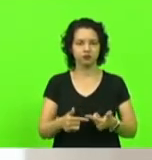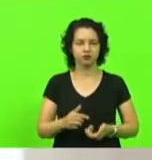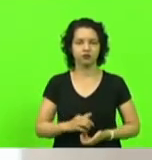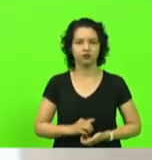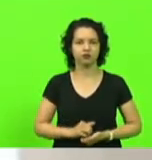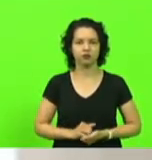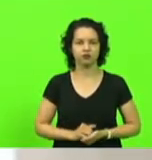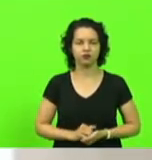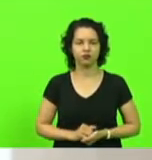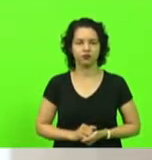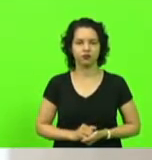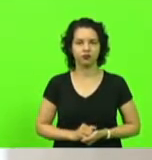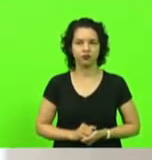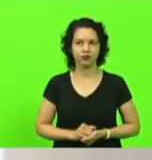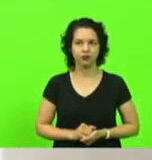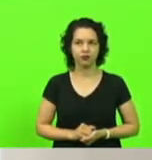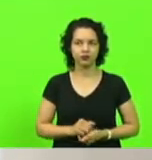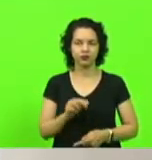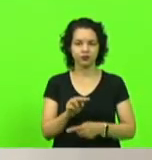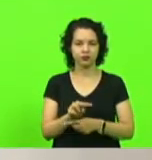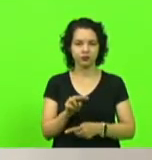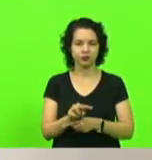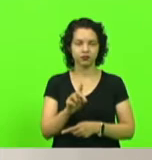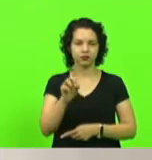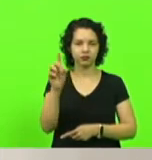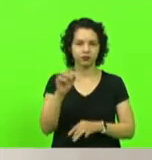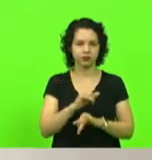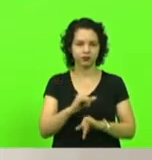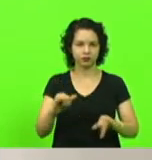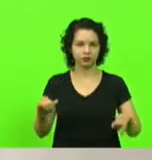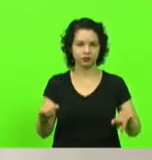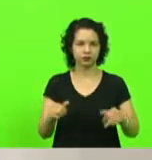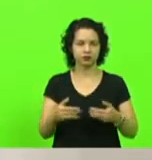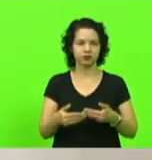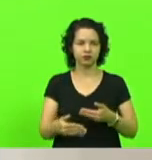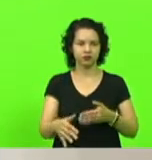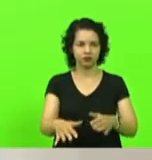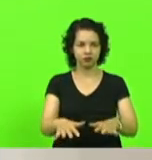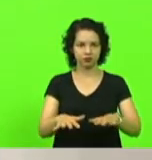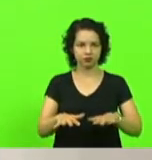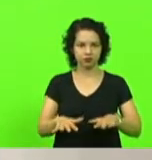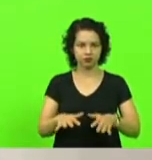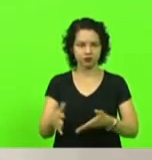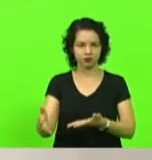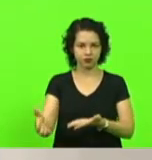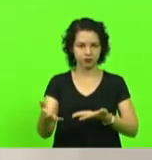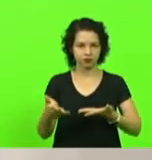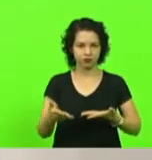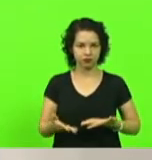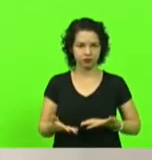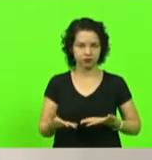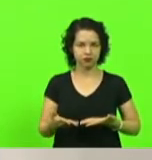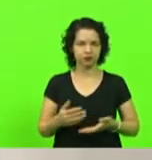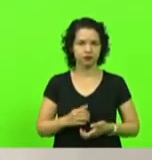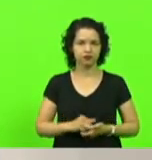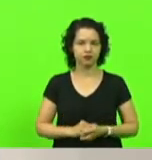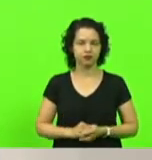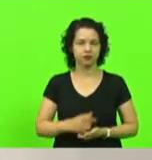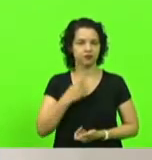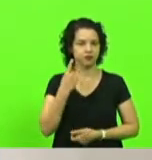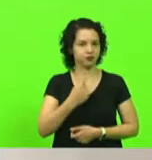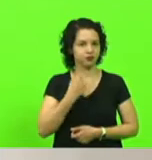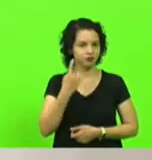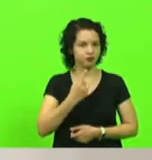Sob a proteção de Deus, declaro aberta a presente sessão. Eu convido o senhor deputado